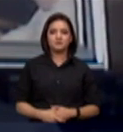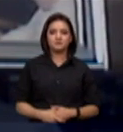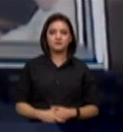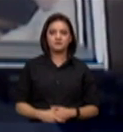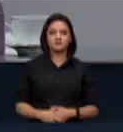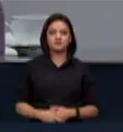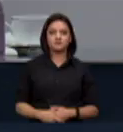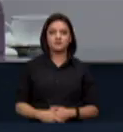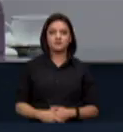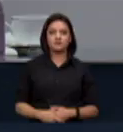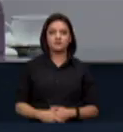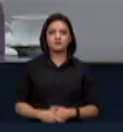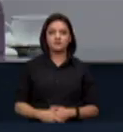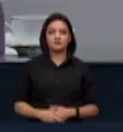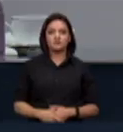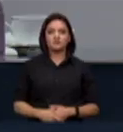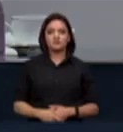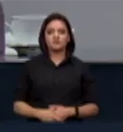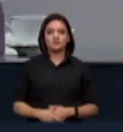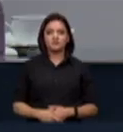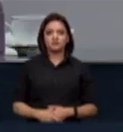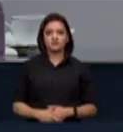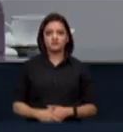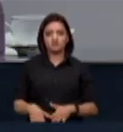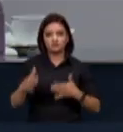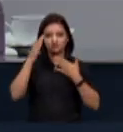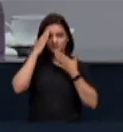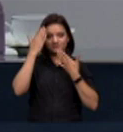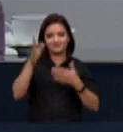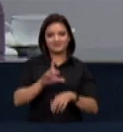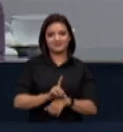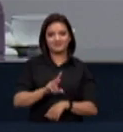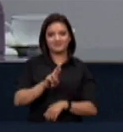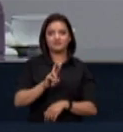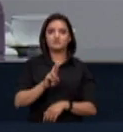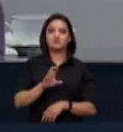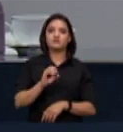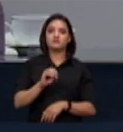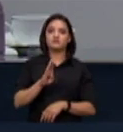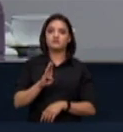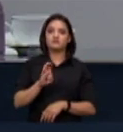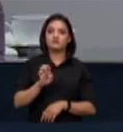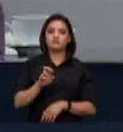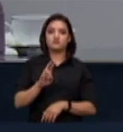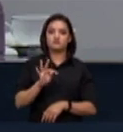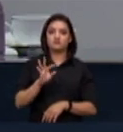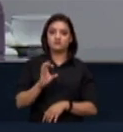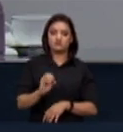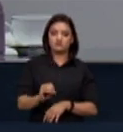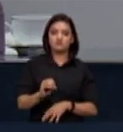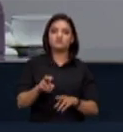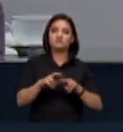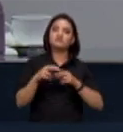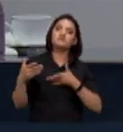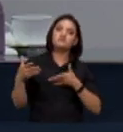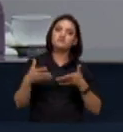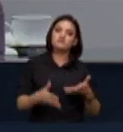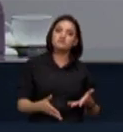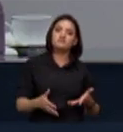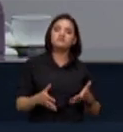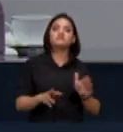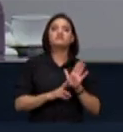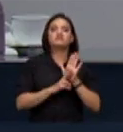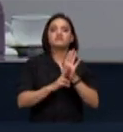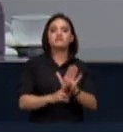Muito obrigado ao senhor Roberto Rodrigues pela participação em nome